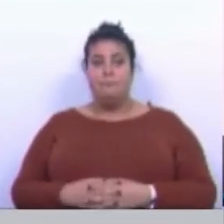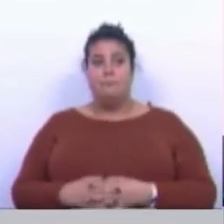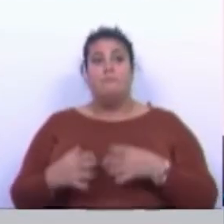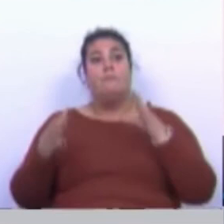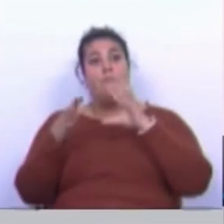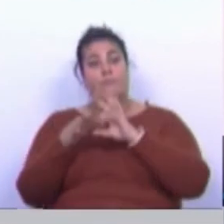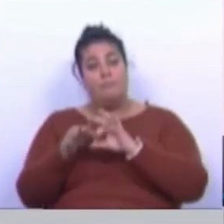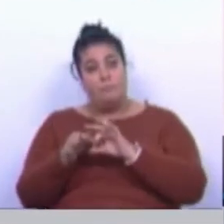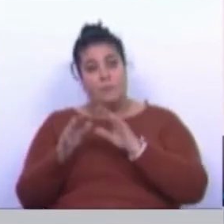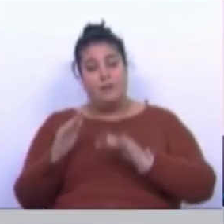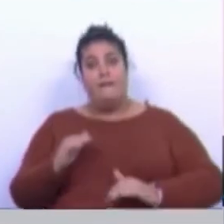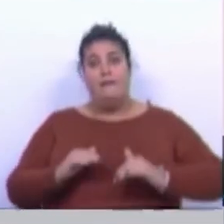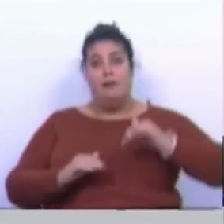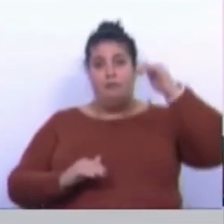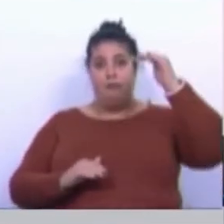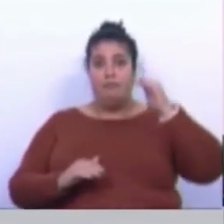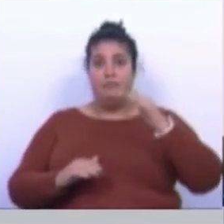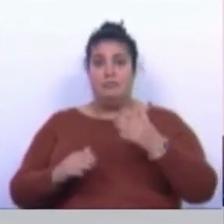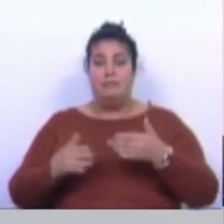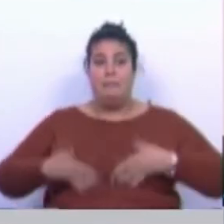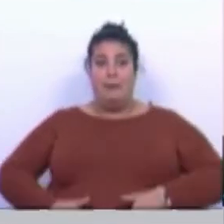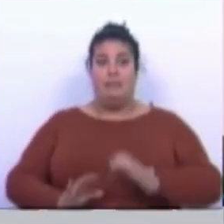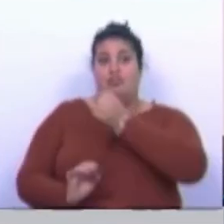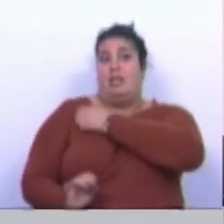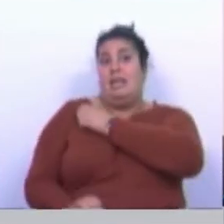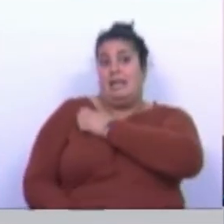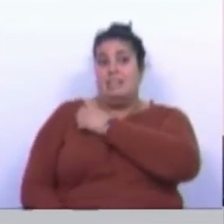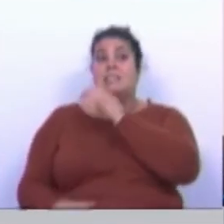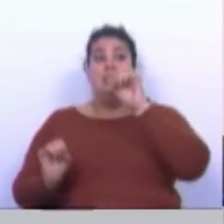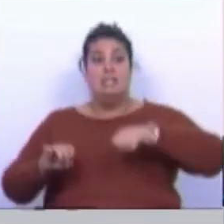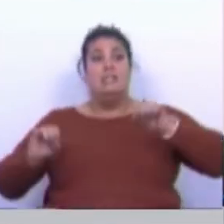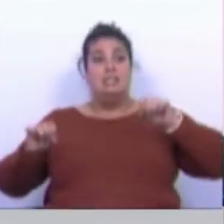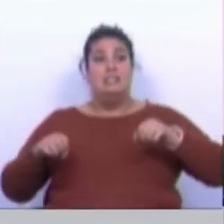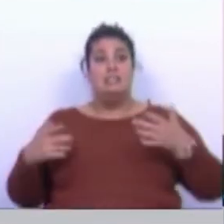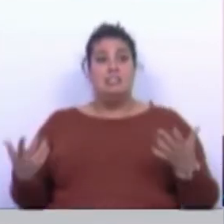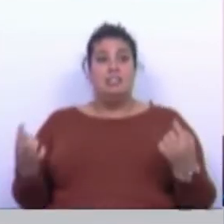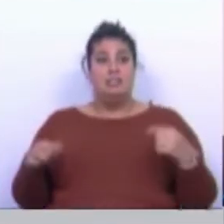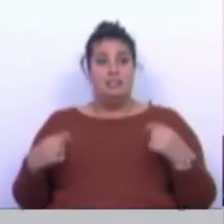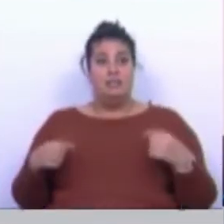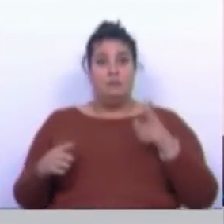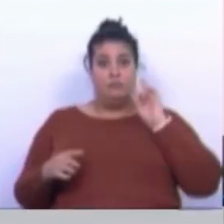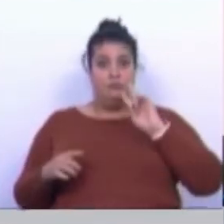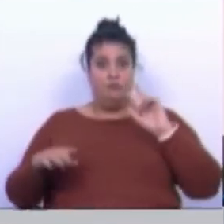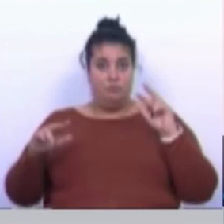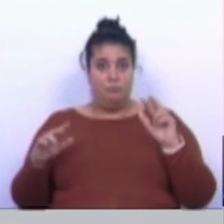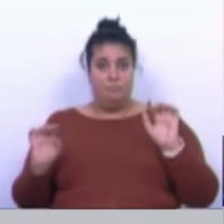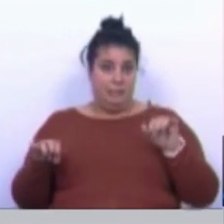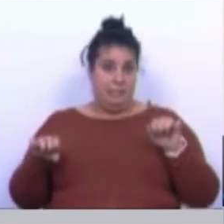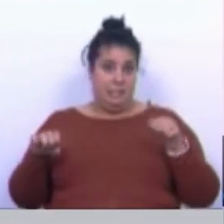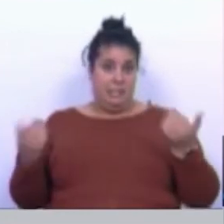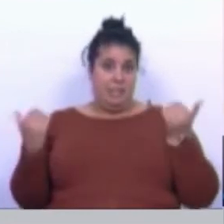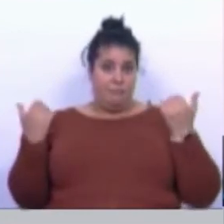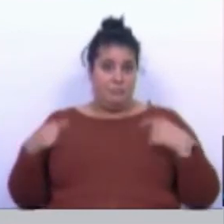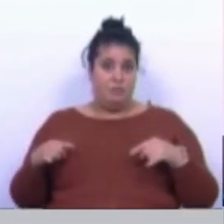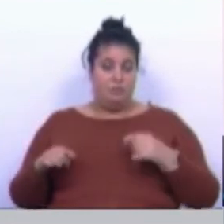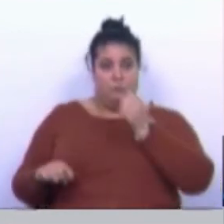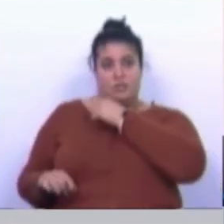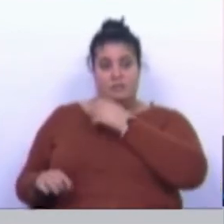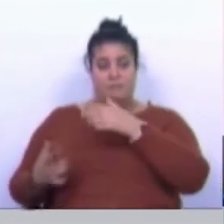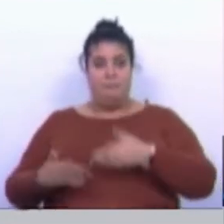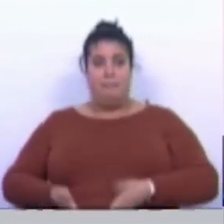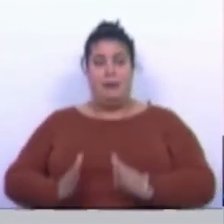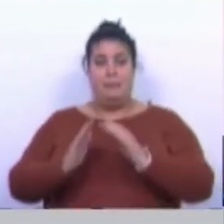Relativamente ao aumento de partos domiciliares, sim, de facto, temos chegado, temos essa percepção de aumento de